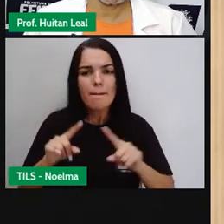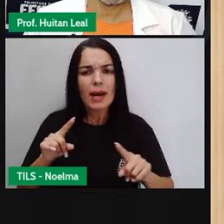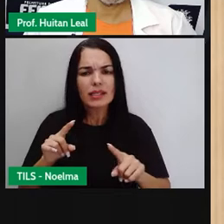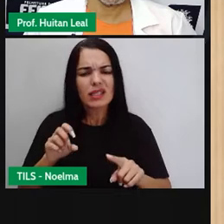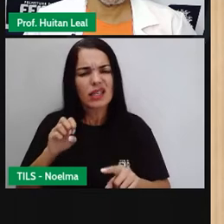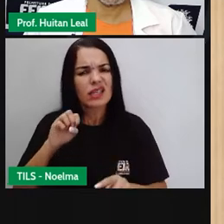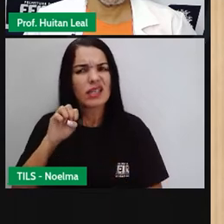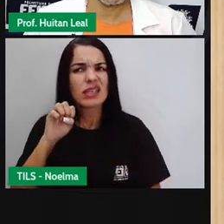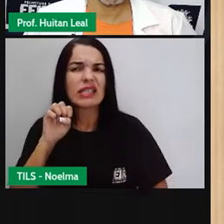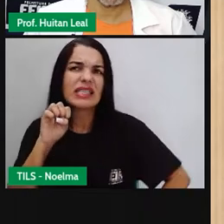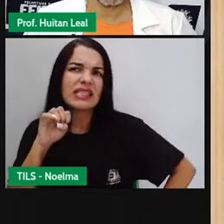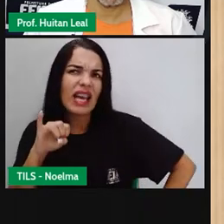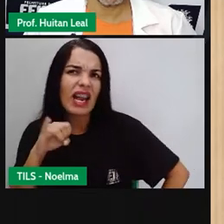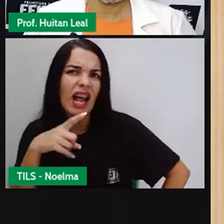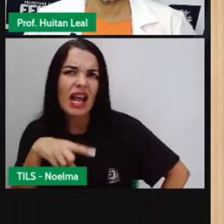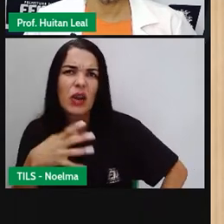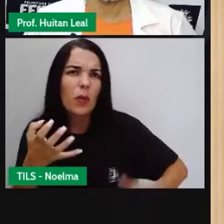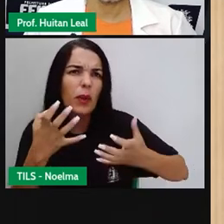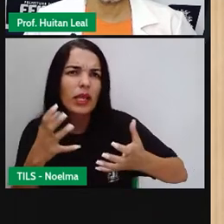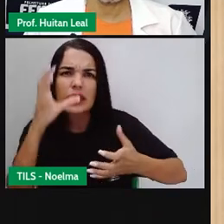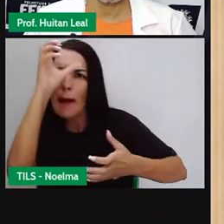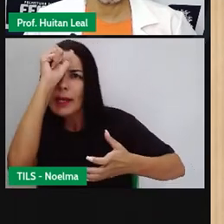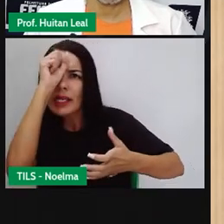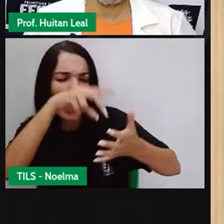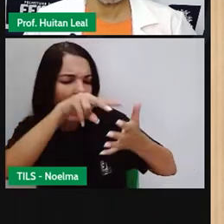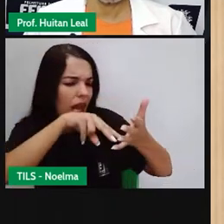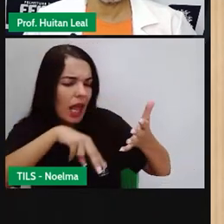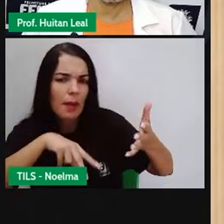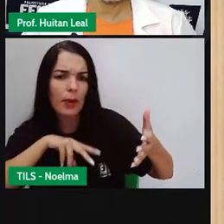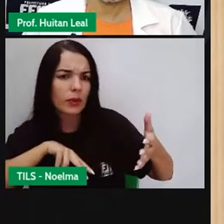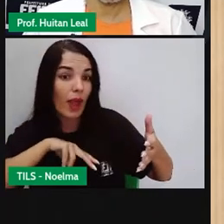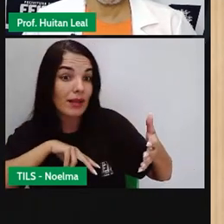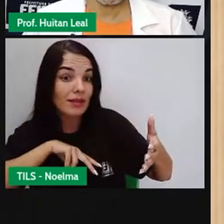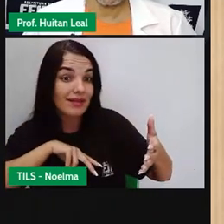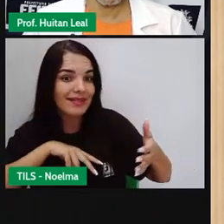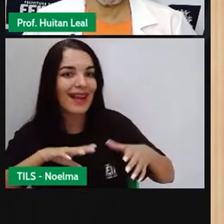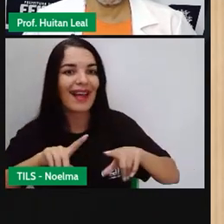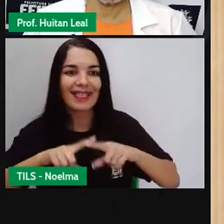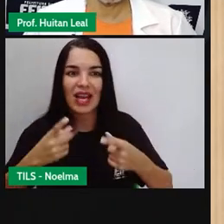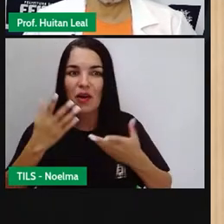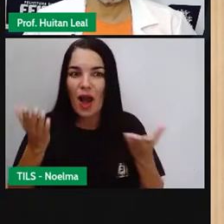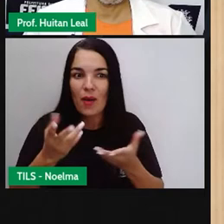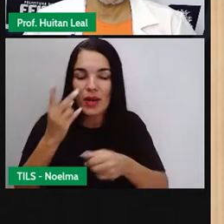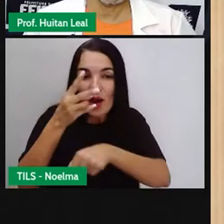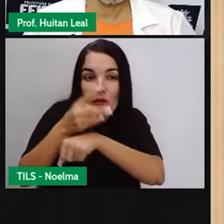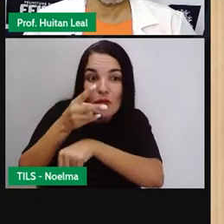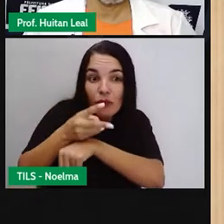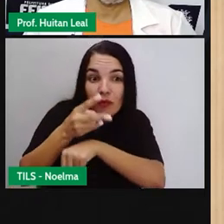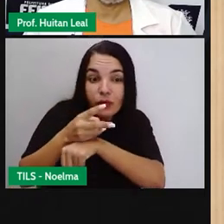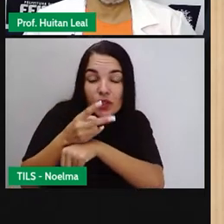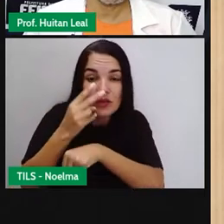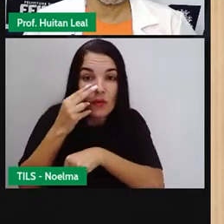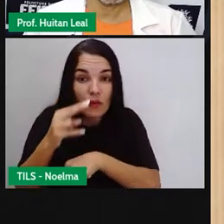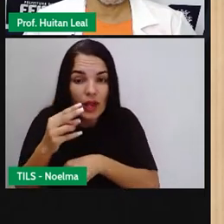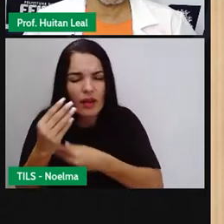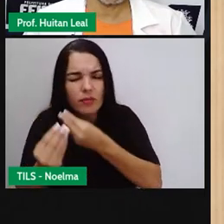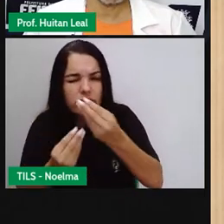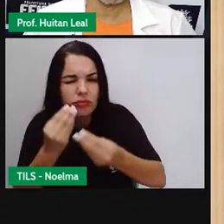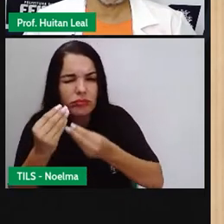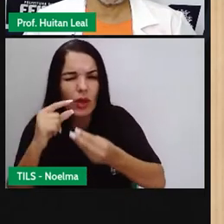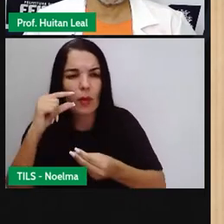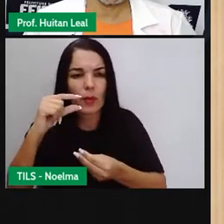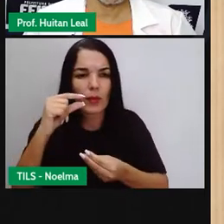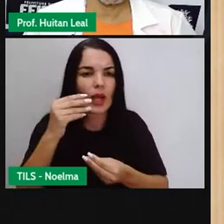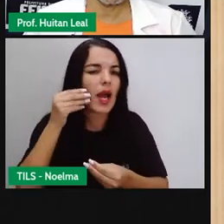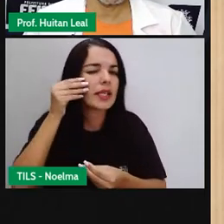outras experiências mundo afora? Eu tenho um videozinho para a gente ver que fala um pouquinho sobre essa experiência